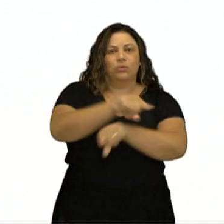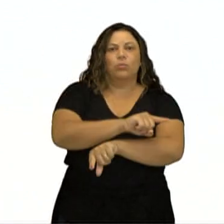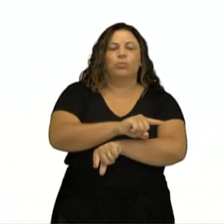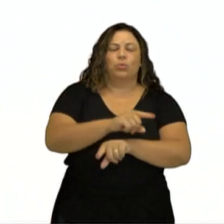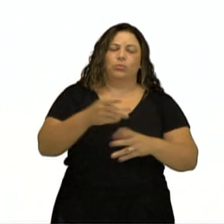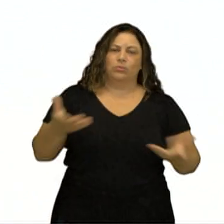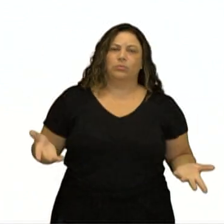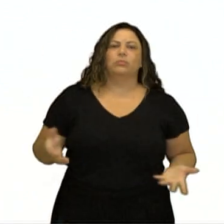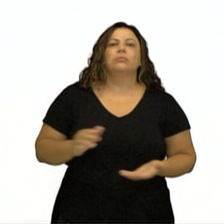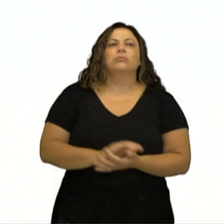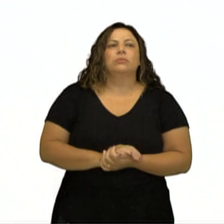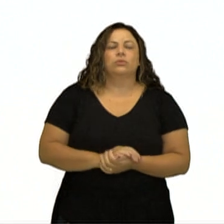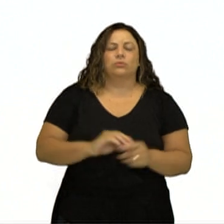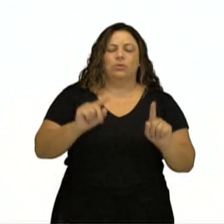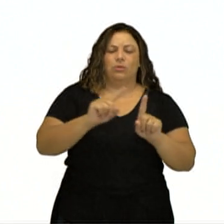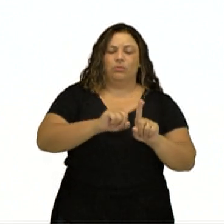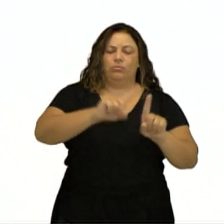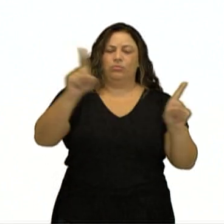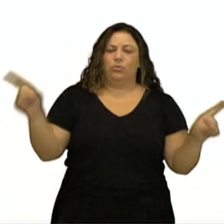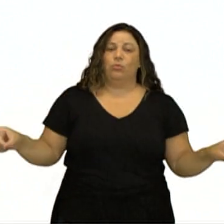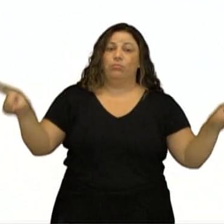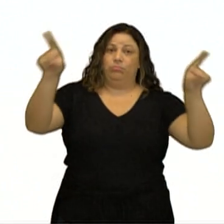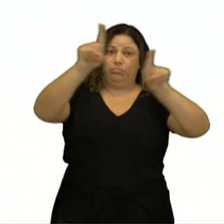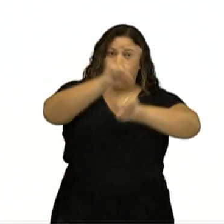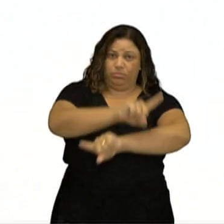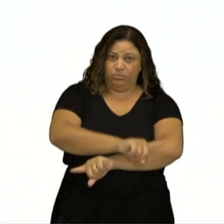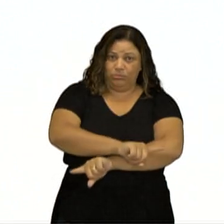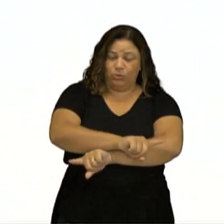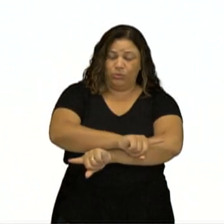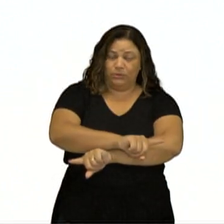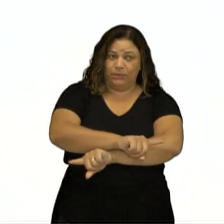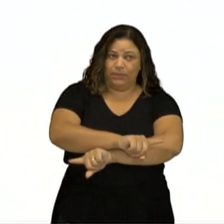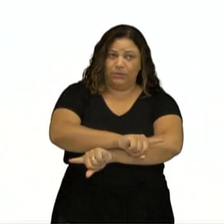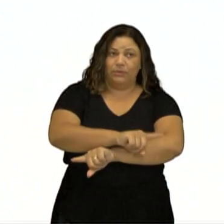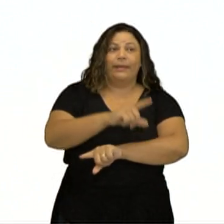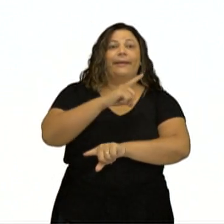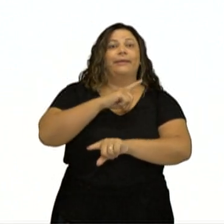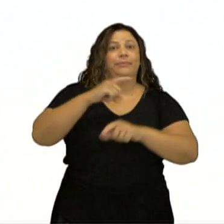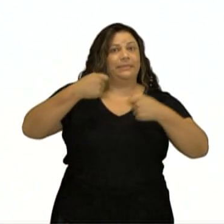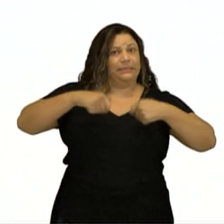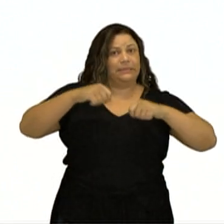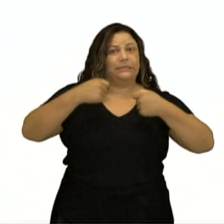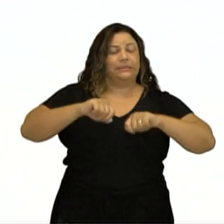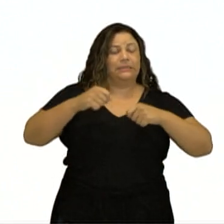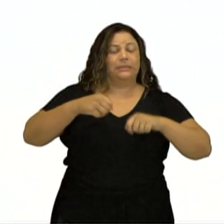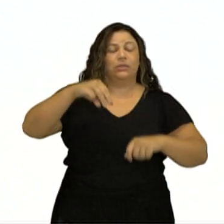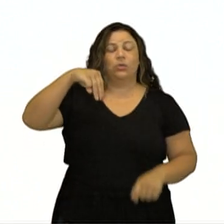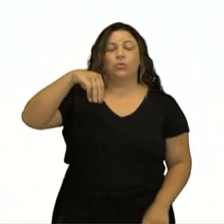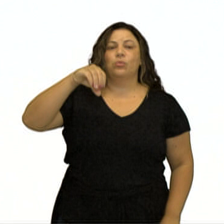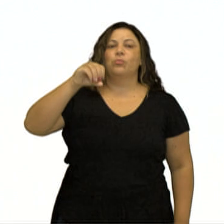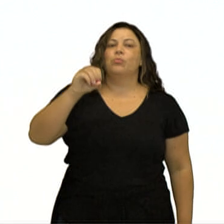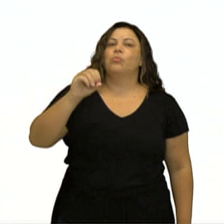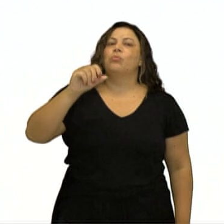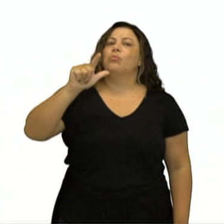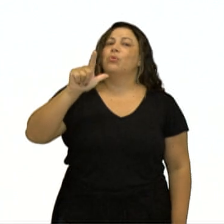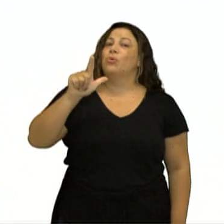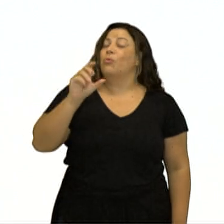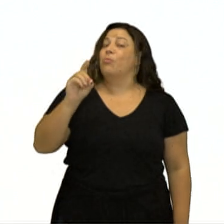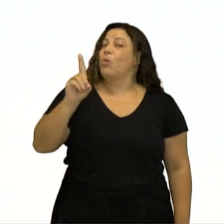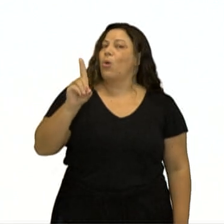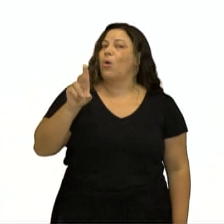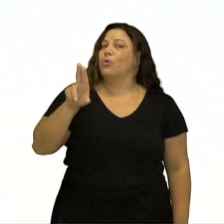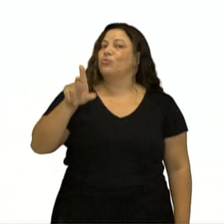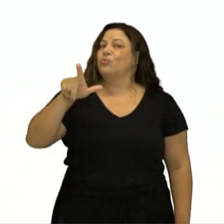além de estar em sentido oposto, eles precisam ter o mesmo módulo. E módulo em